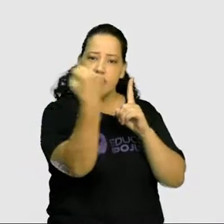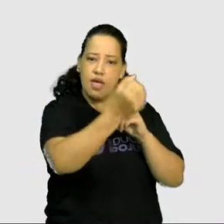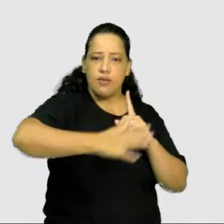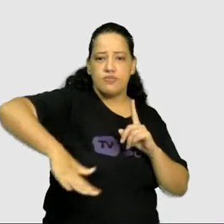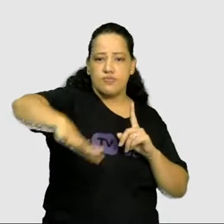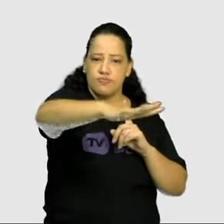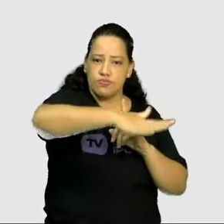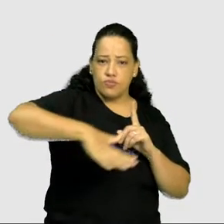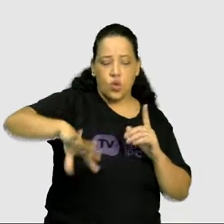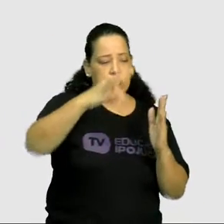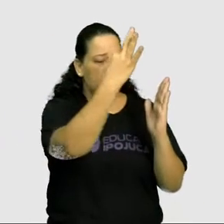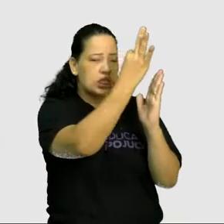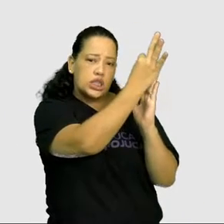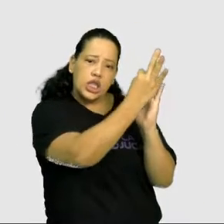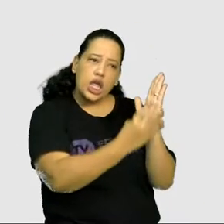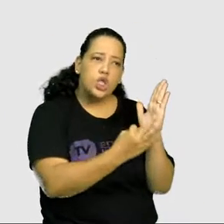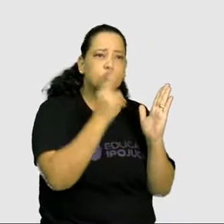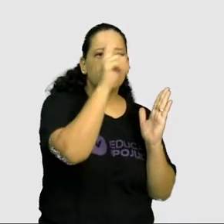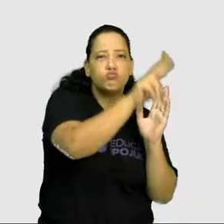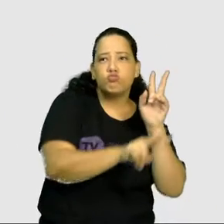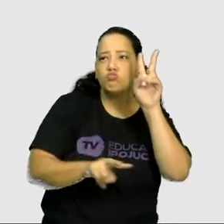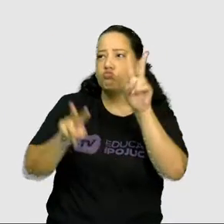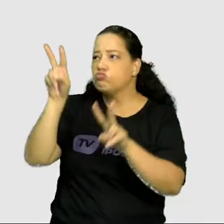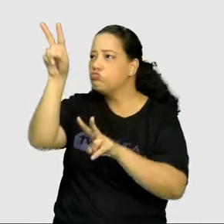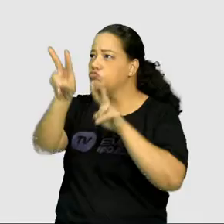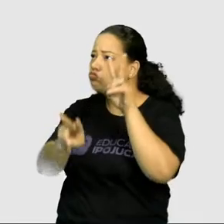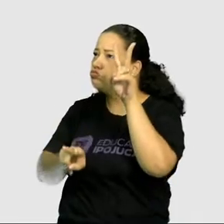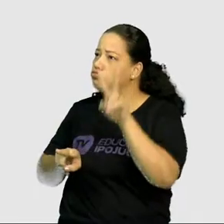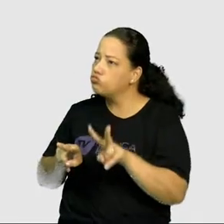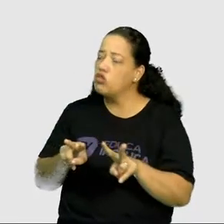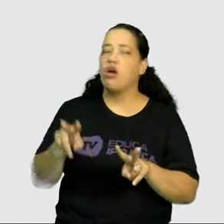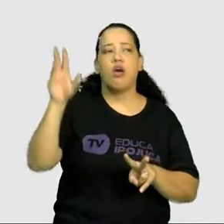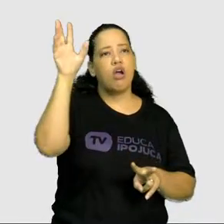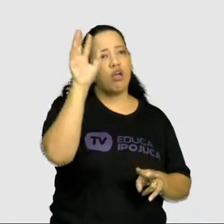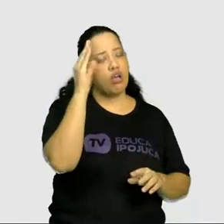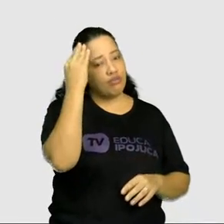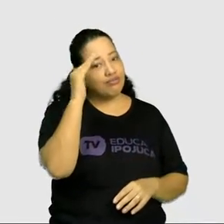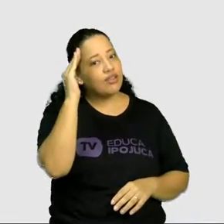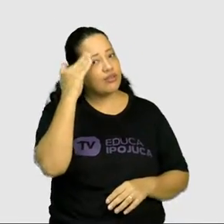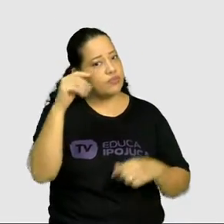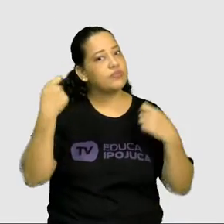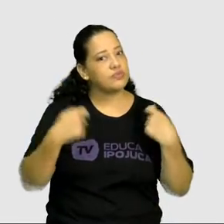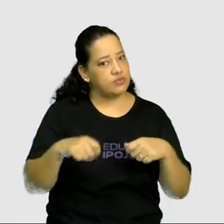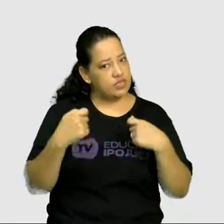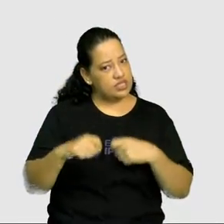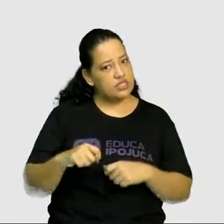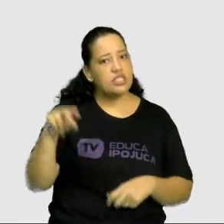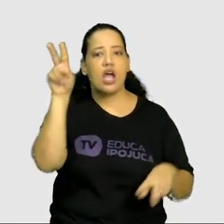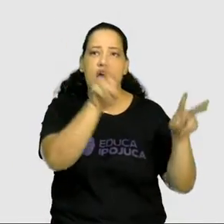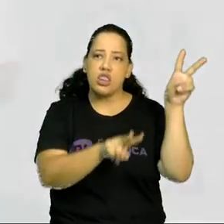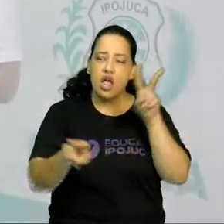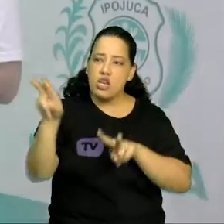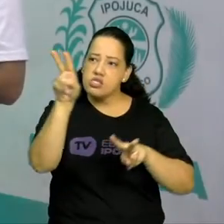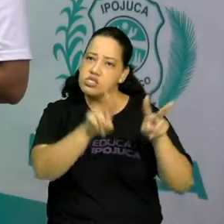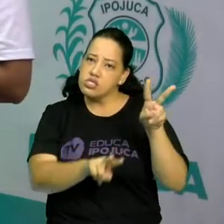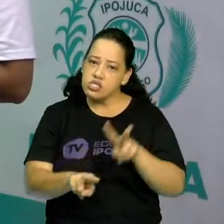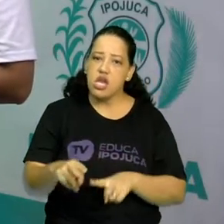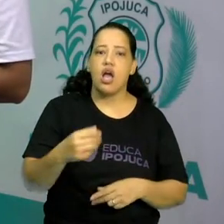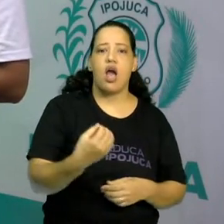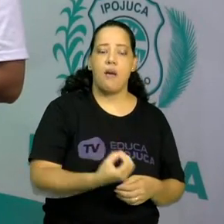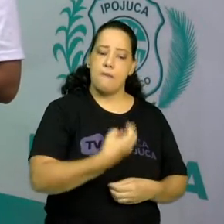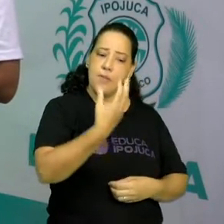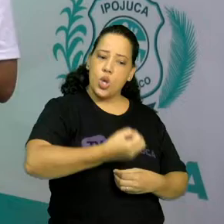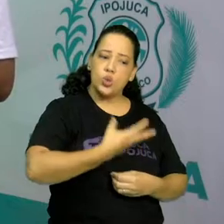textuais, identificando, selecionando e analisando a circulação, produção,